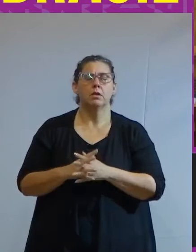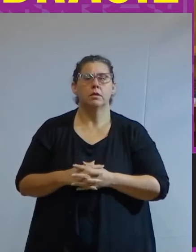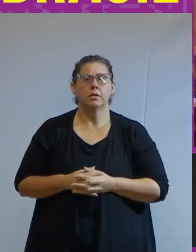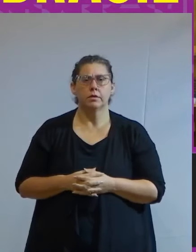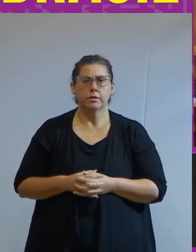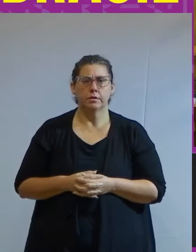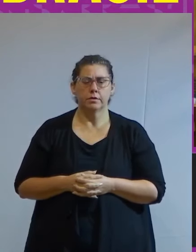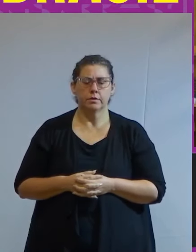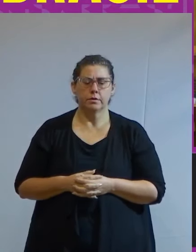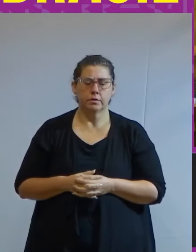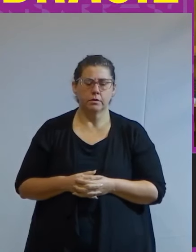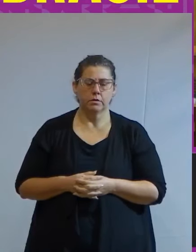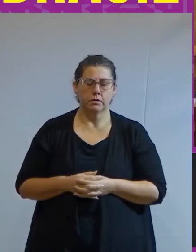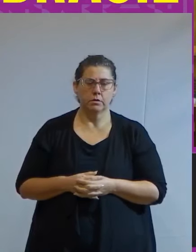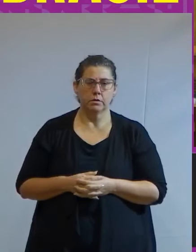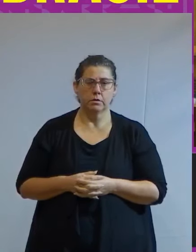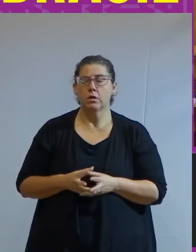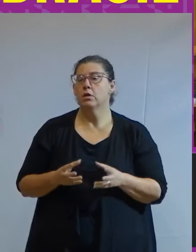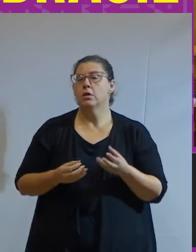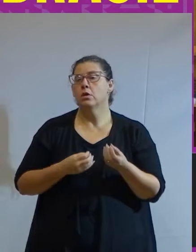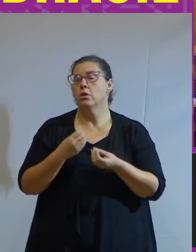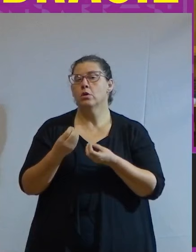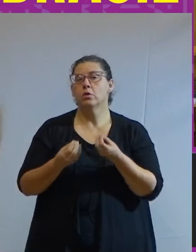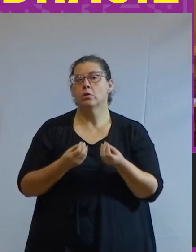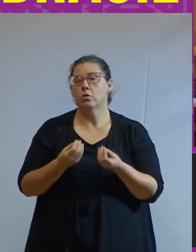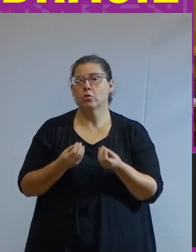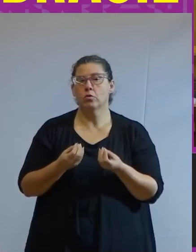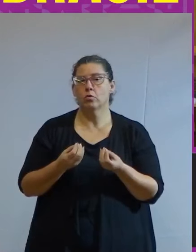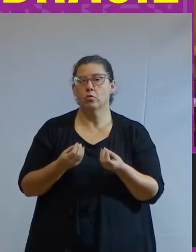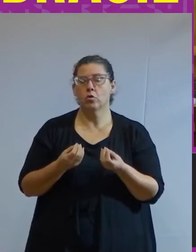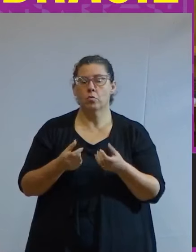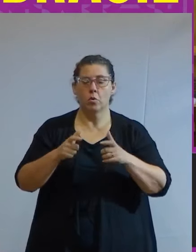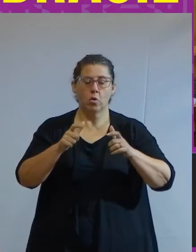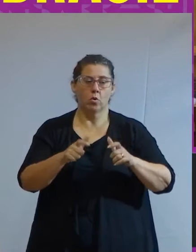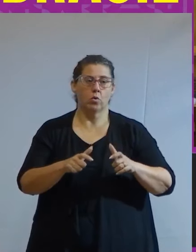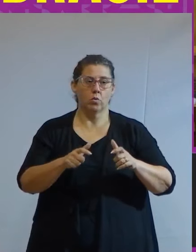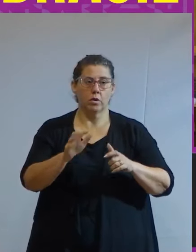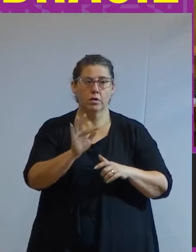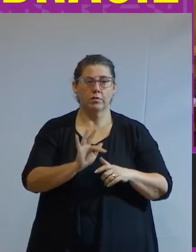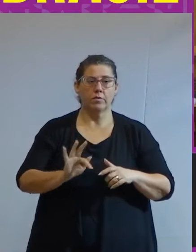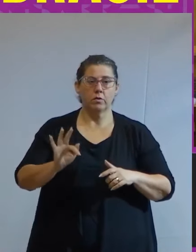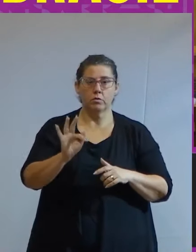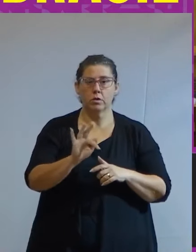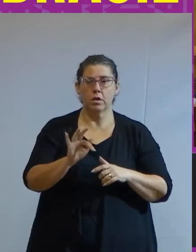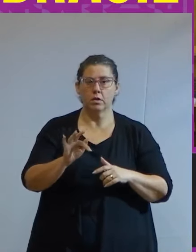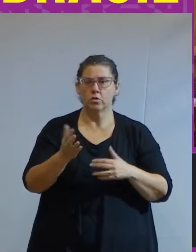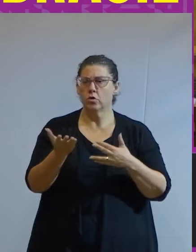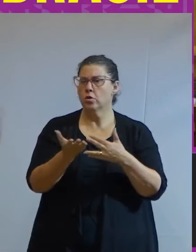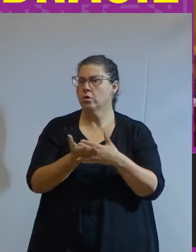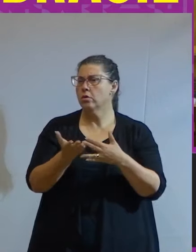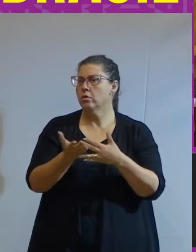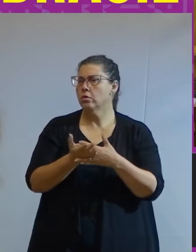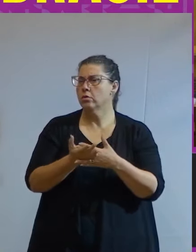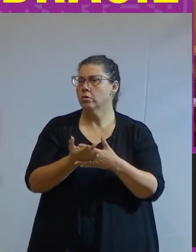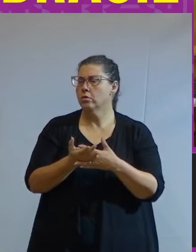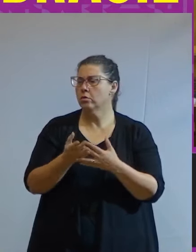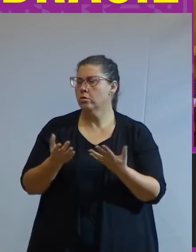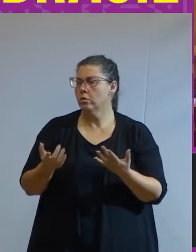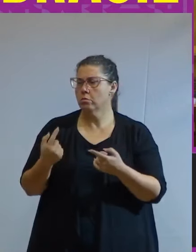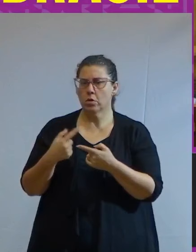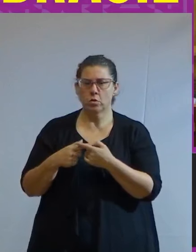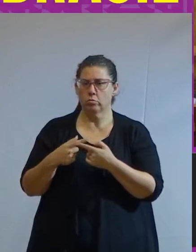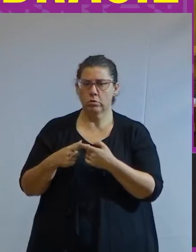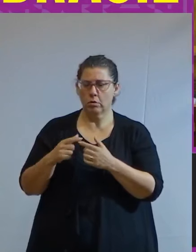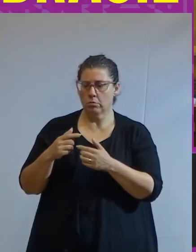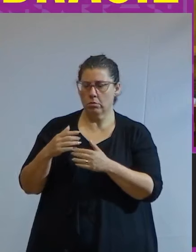como é que ficaria portanto o lugar da universidade no meio de tudo isso porque não existe crescimento